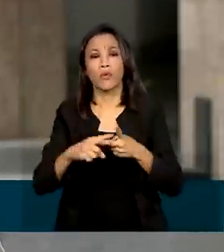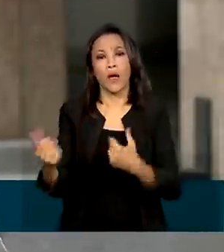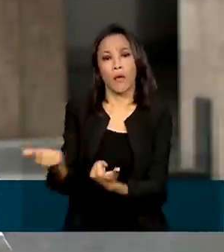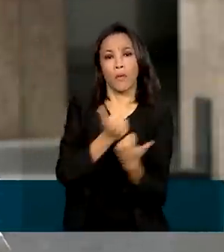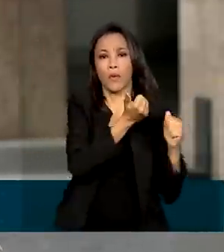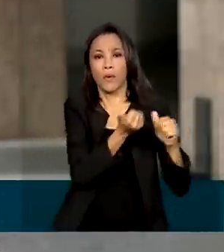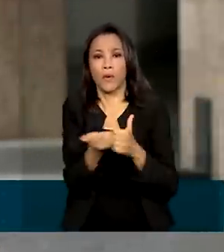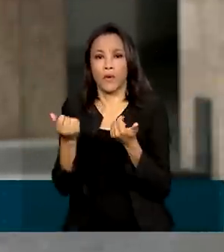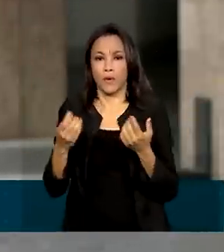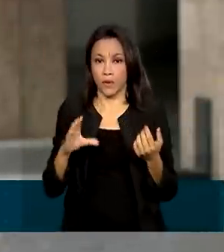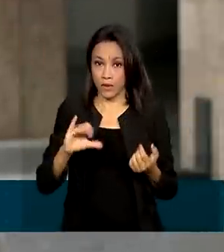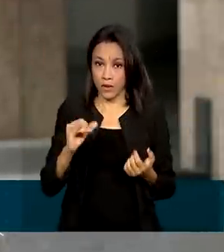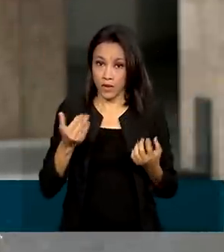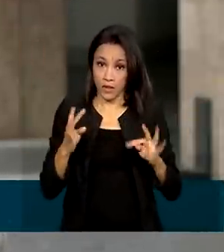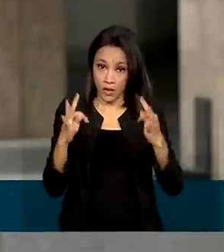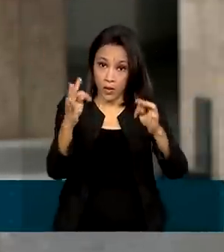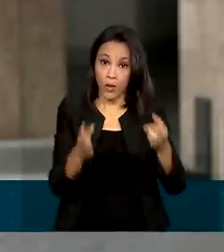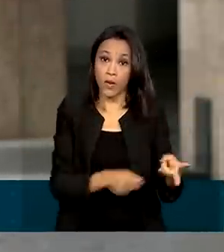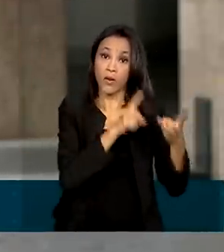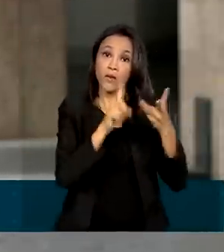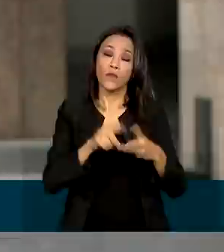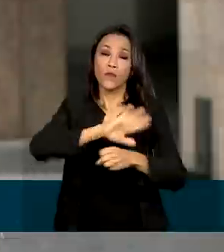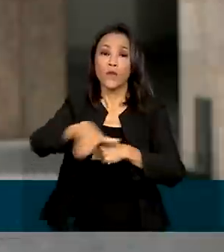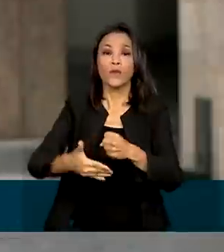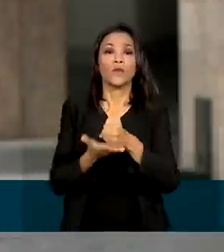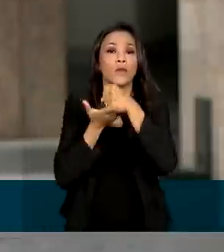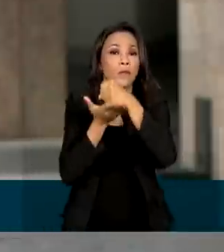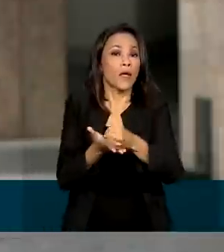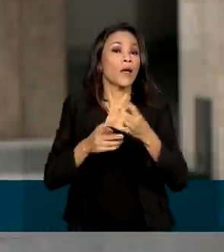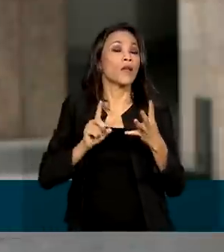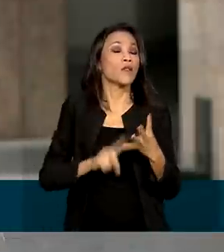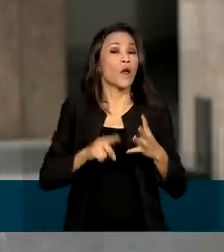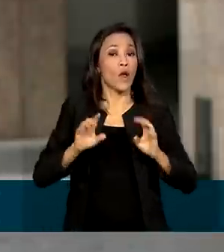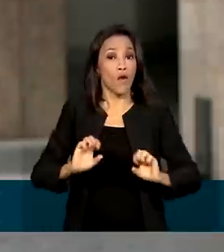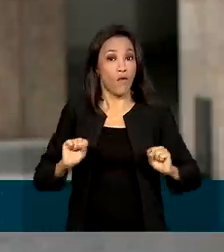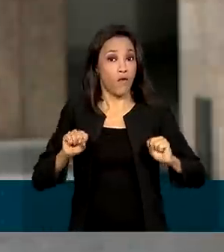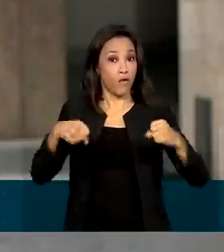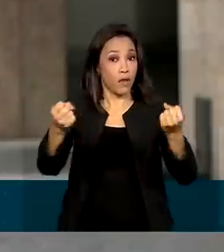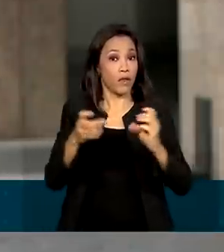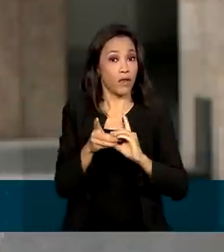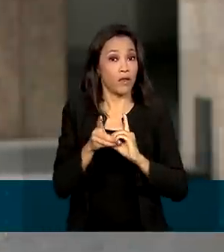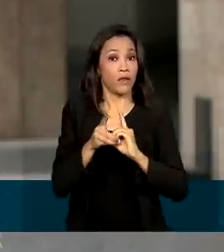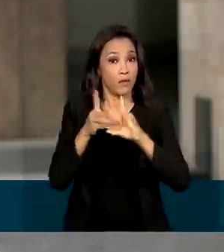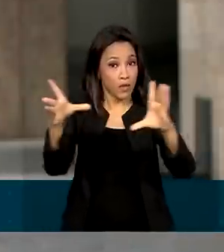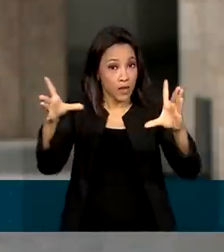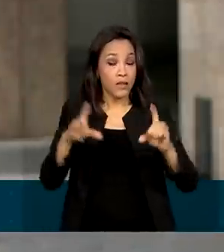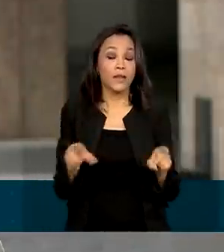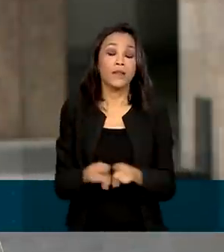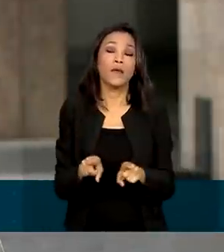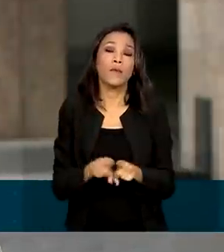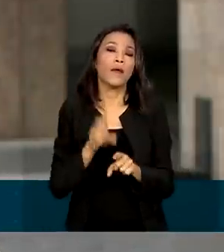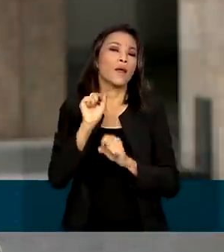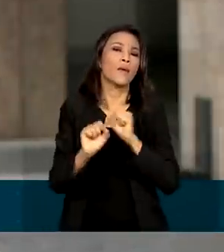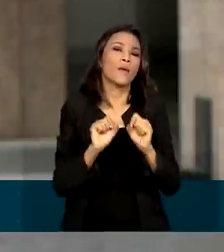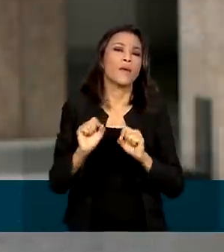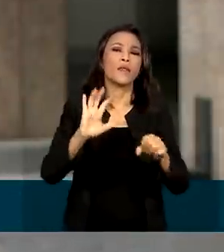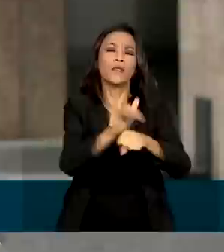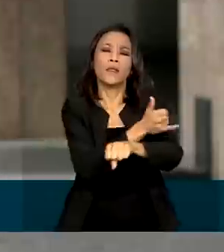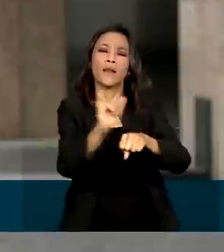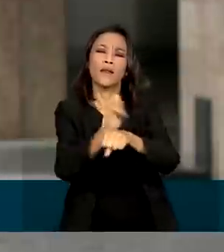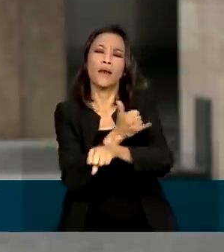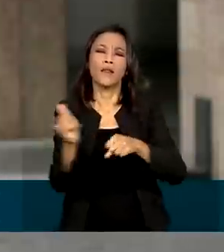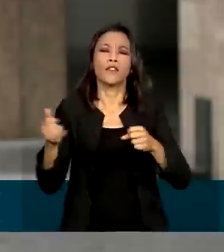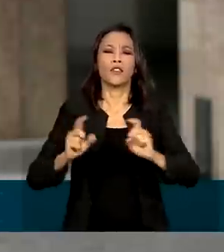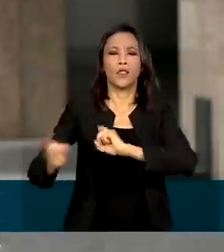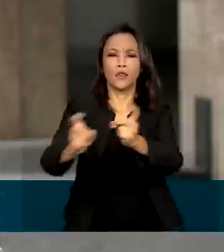científico-tecnológica, desenvolvimento sustentável, fortalecimento da democracia e reforma de mecanismos de governança